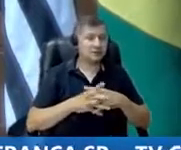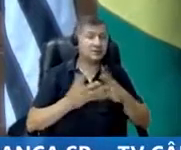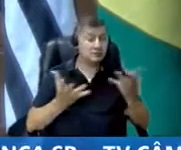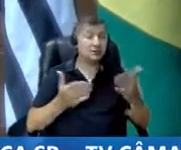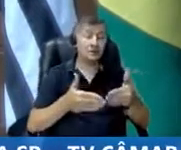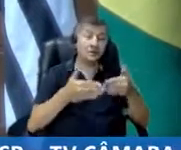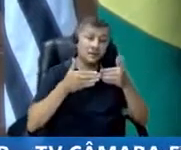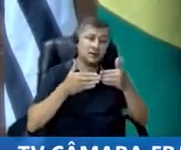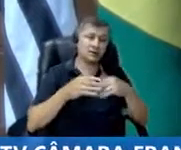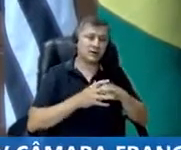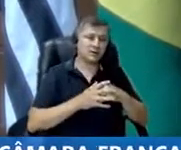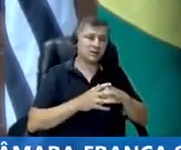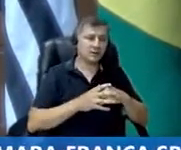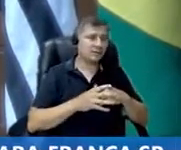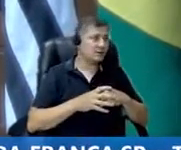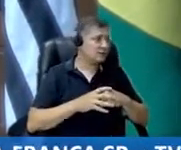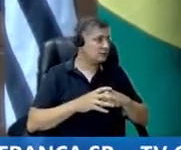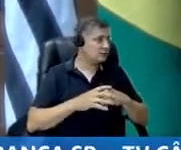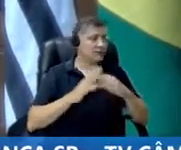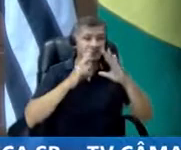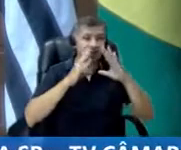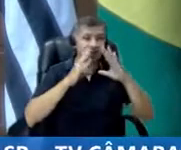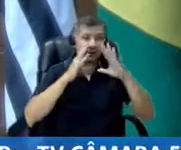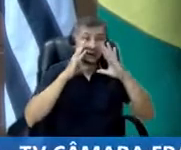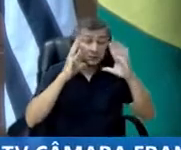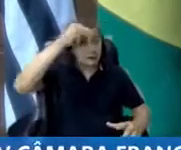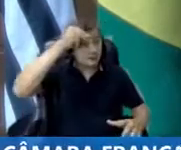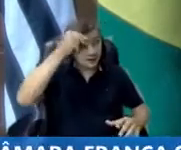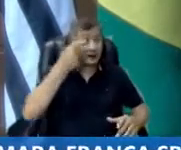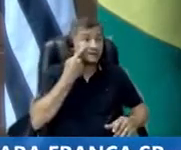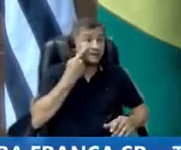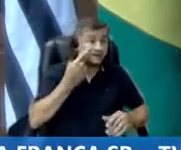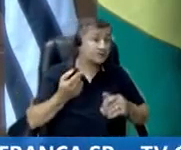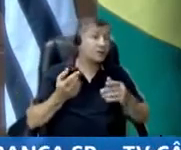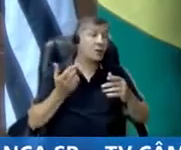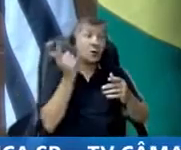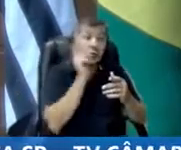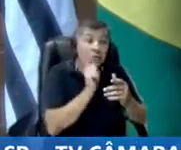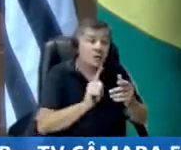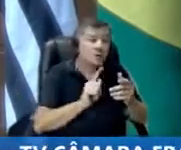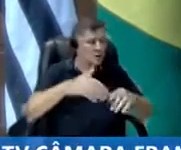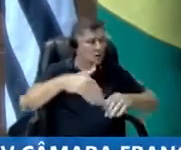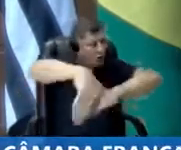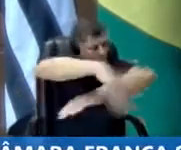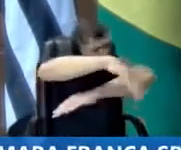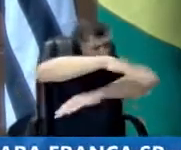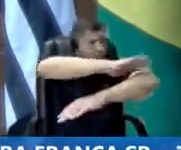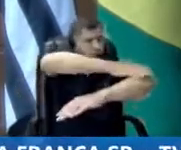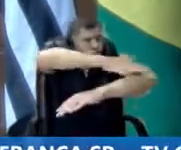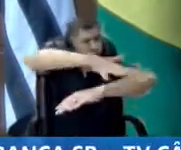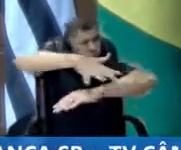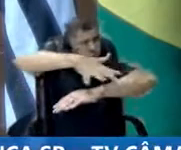o prefeito, para ver se nós conseguimos recapiar aquela avenida, porque é a única avenida que tem